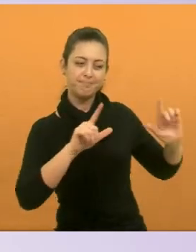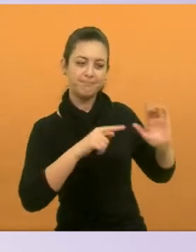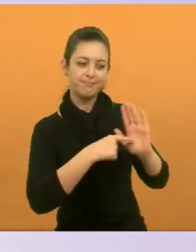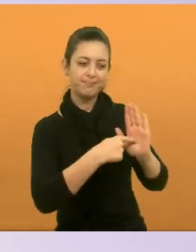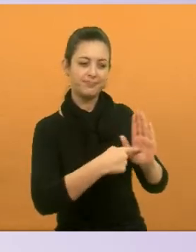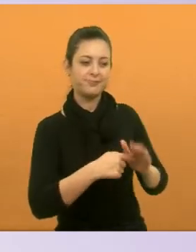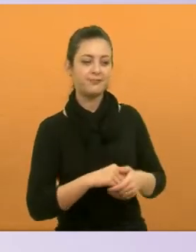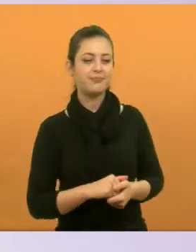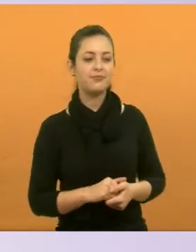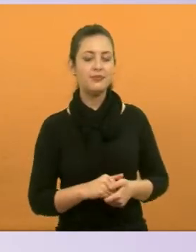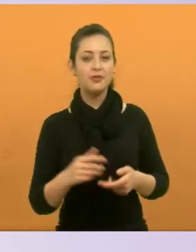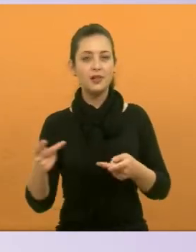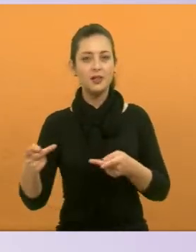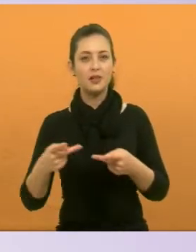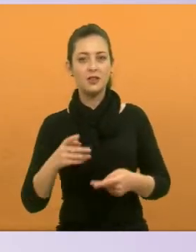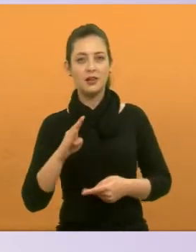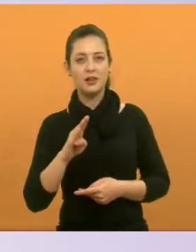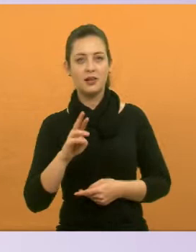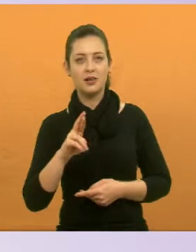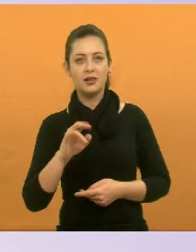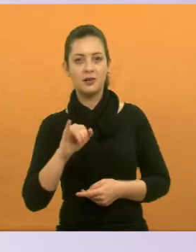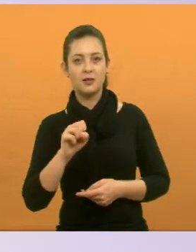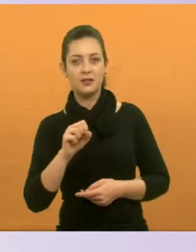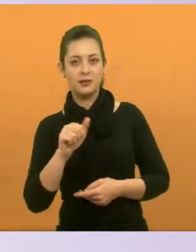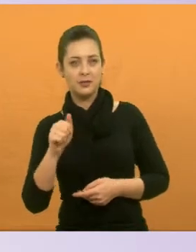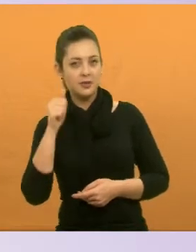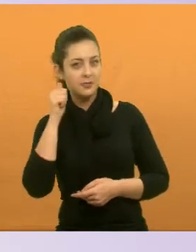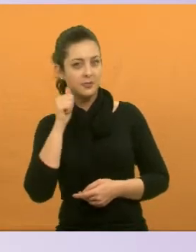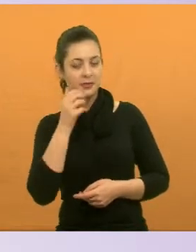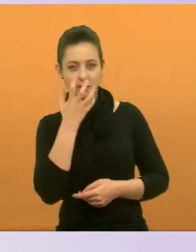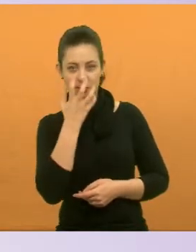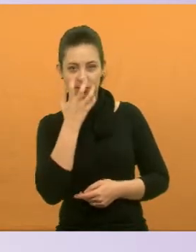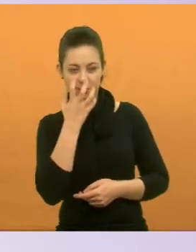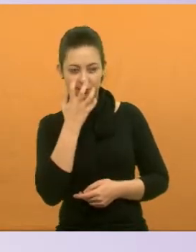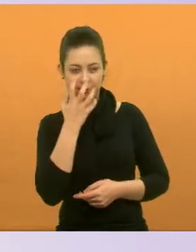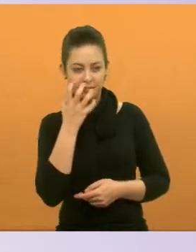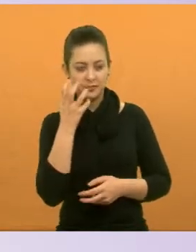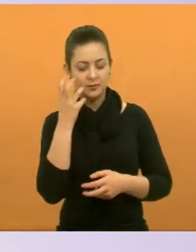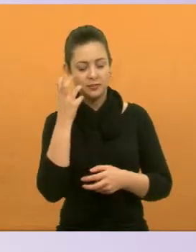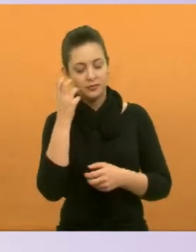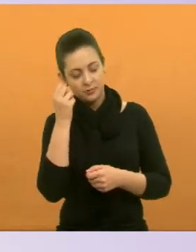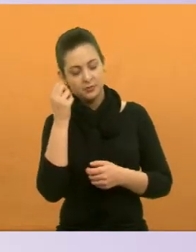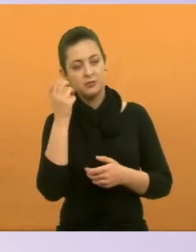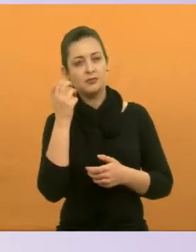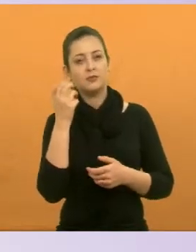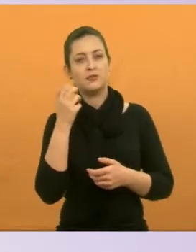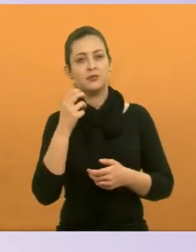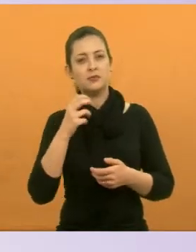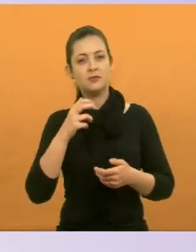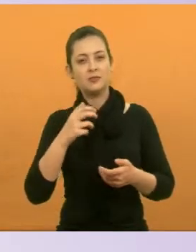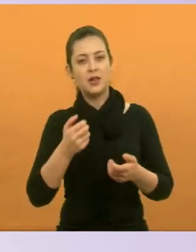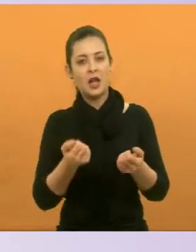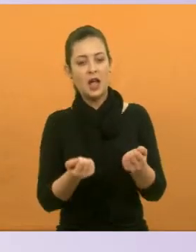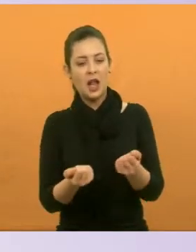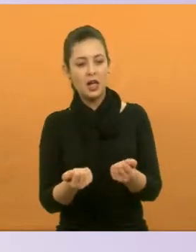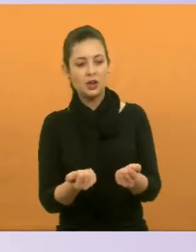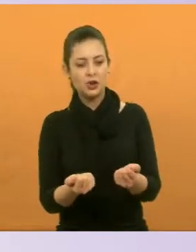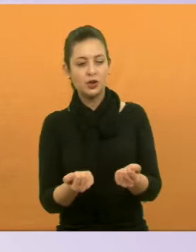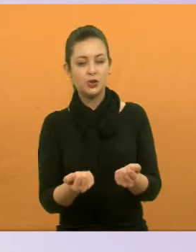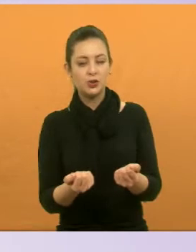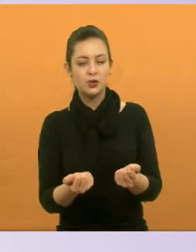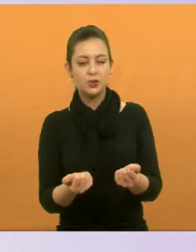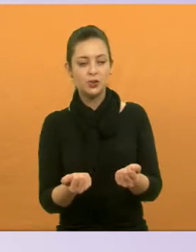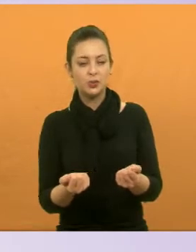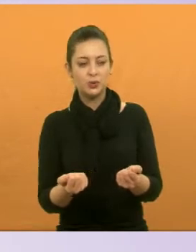Nós recebemos a visita da Brisa. Essa cachorrinha, ela estava desmaiada dentro do carrinho de um senhor, que ele mora na rua.